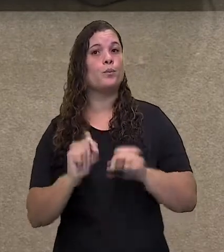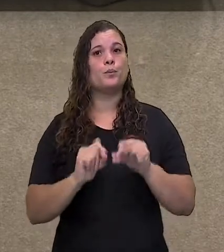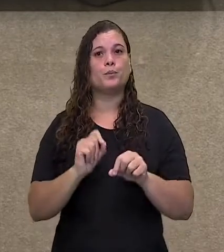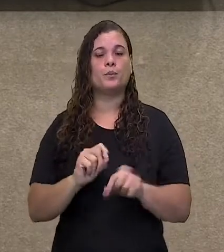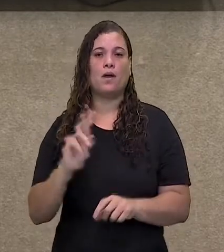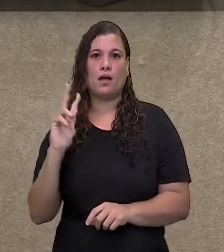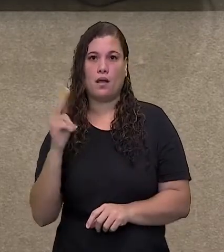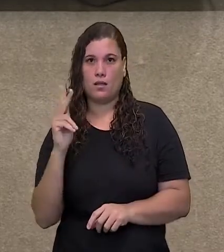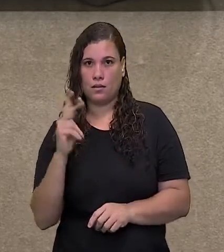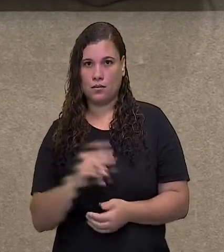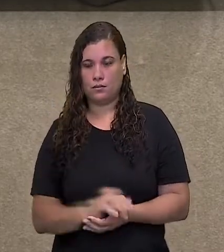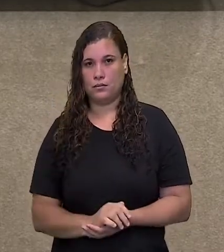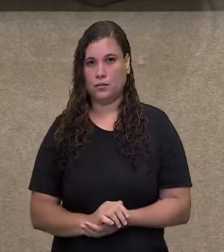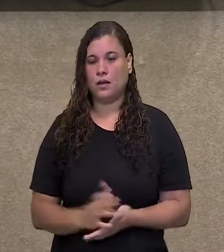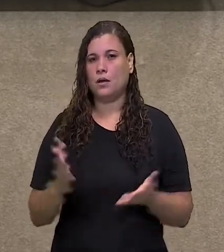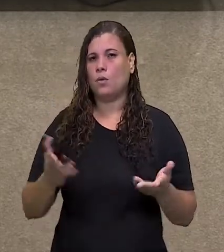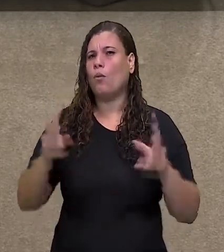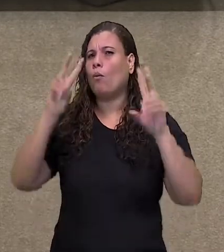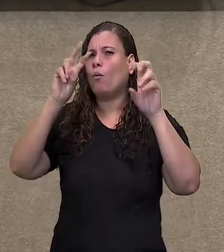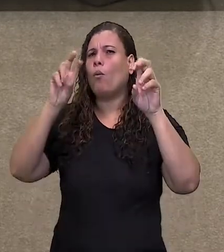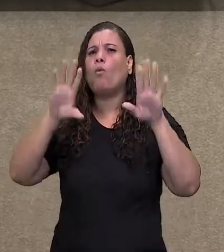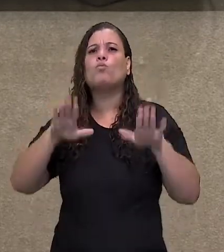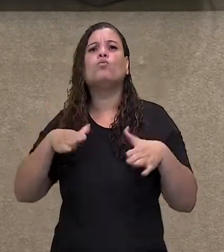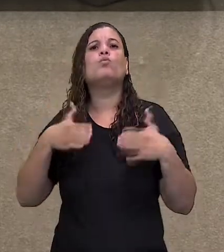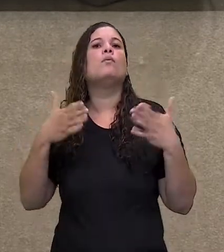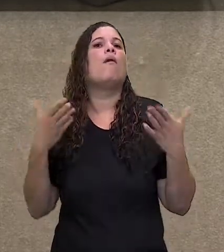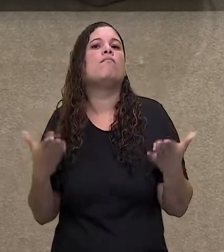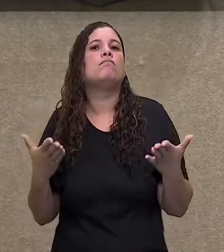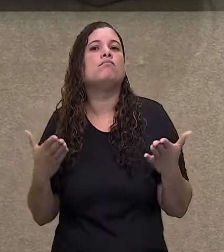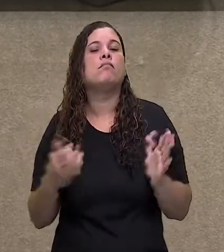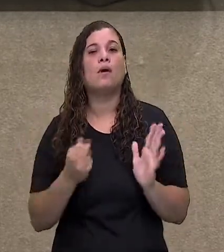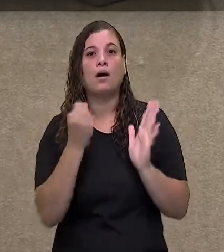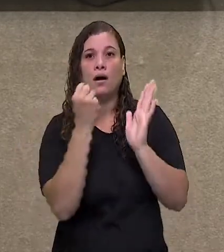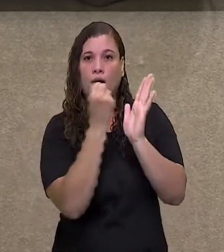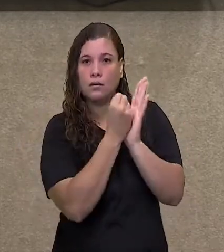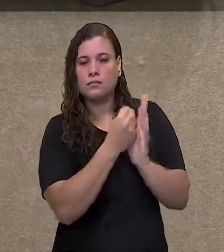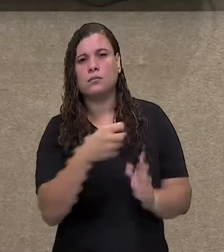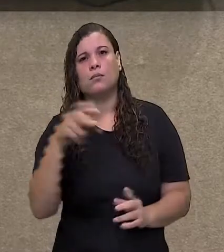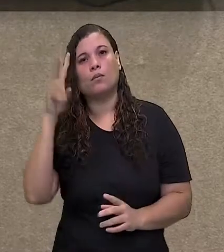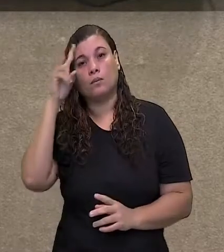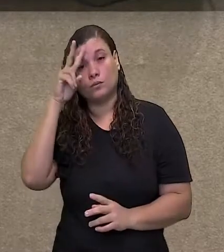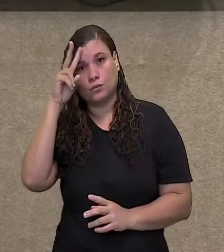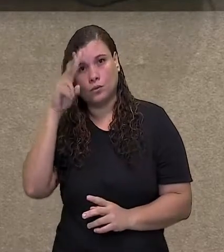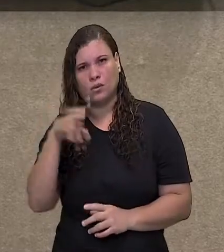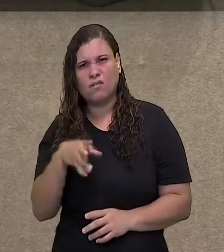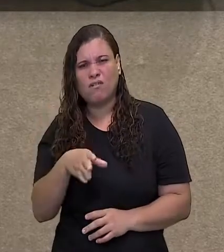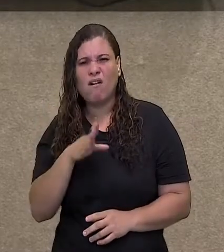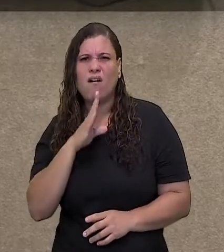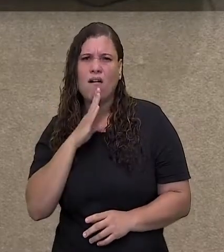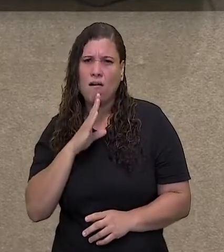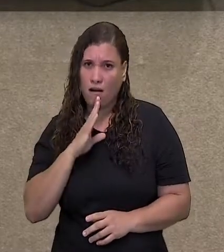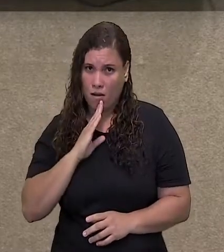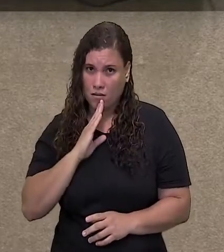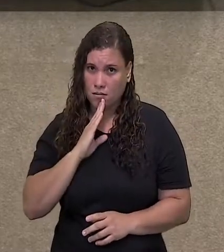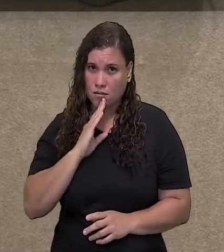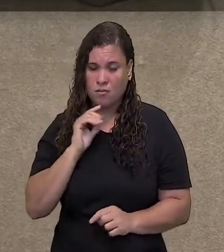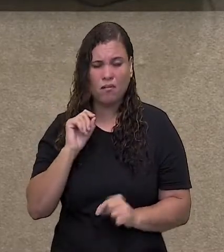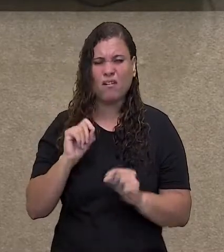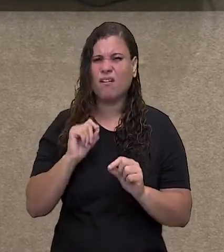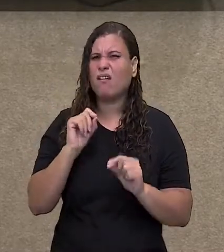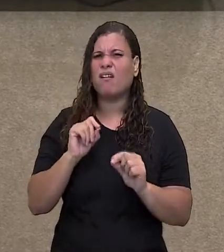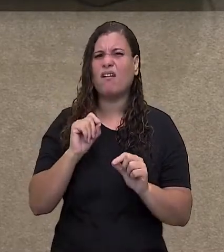vai falar um pouco hoje sobre patrimônio histórico. Você já ouviu falar sobre essa expressão patrimônio histórico, o que ela significa,